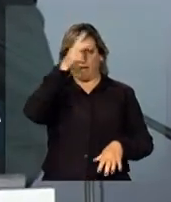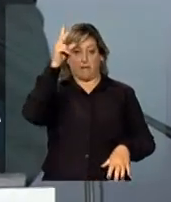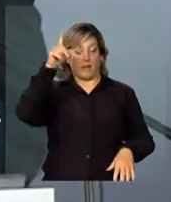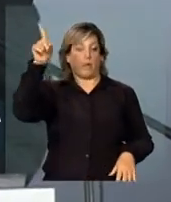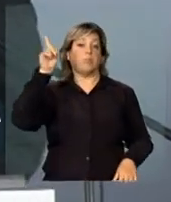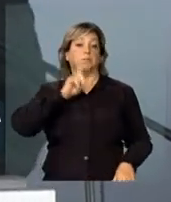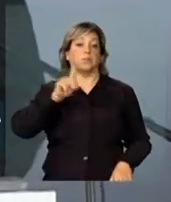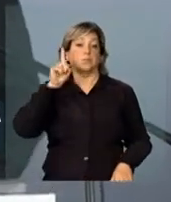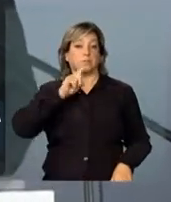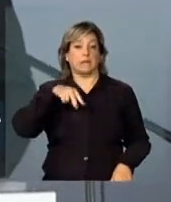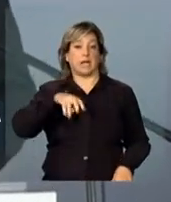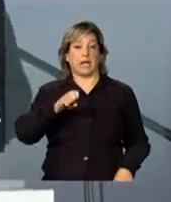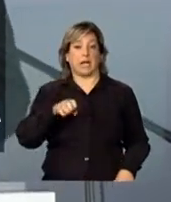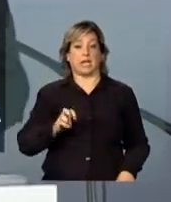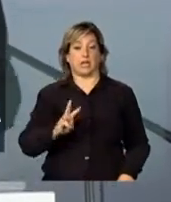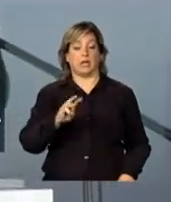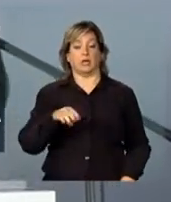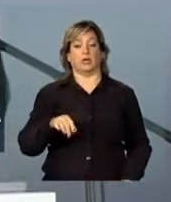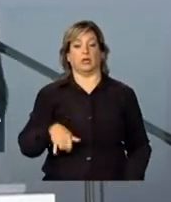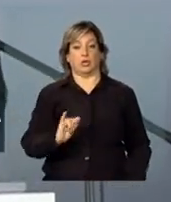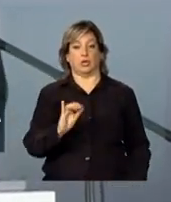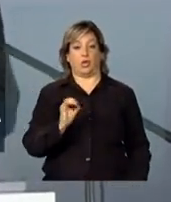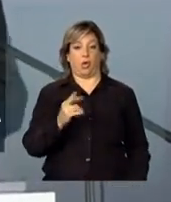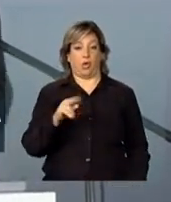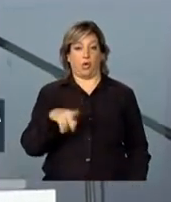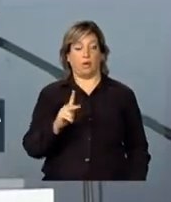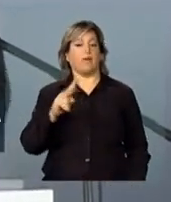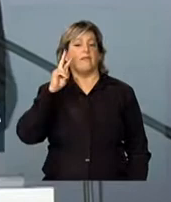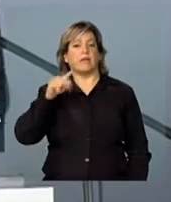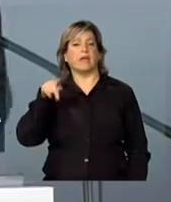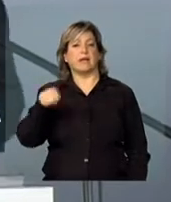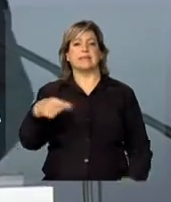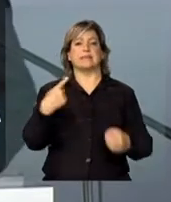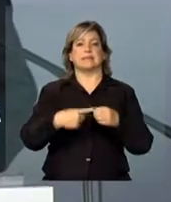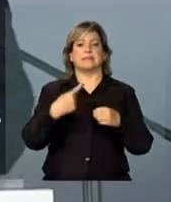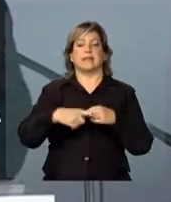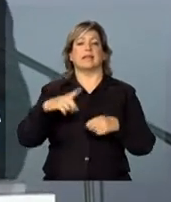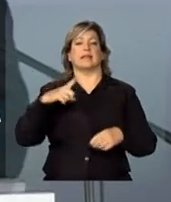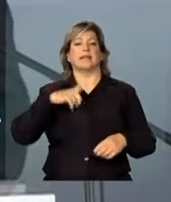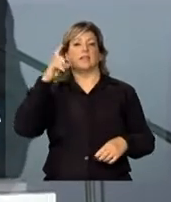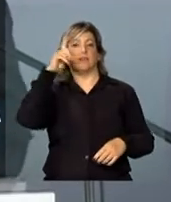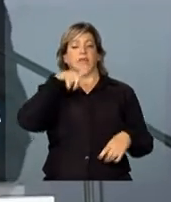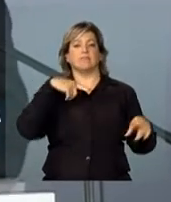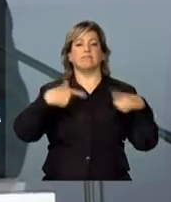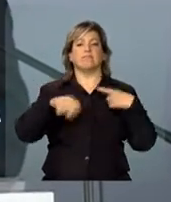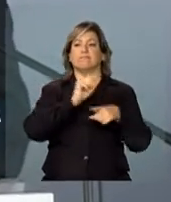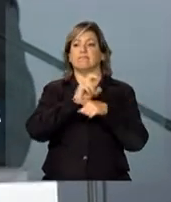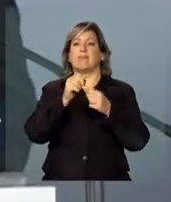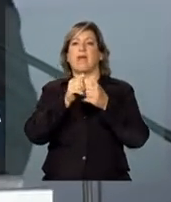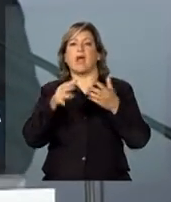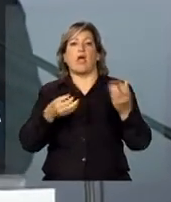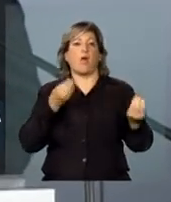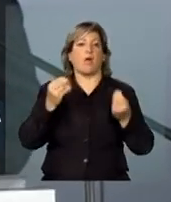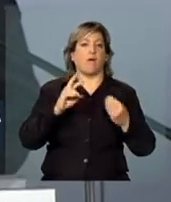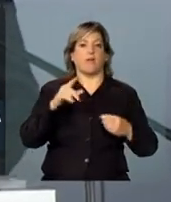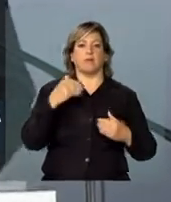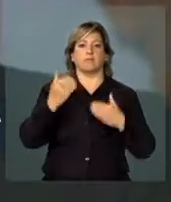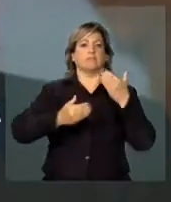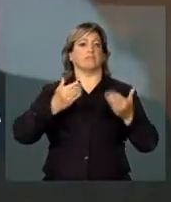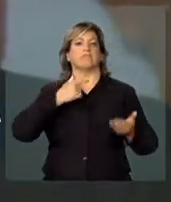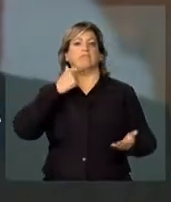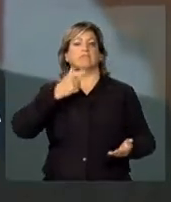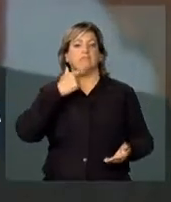York identificou que a cidade de Nova York estava com dificuldades de gerar emprego, gerar riqueza, se modernizar,